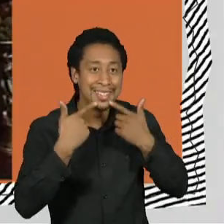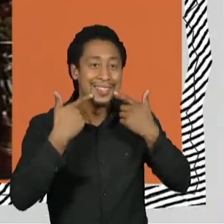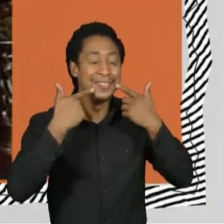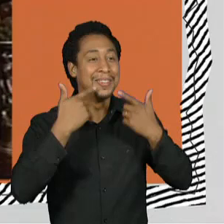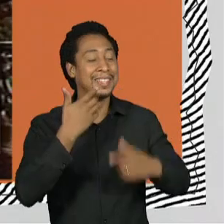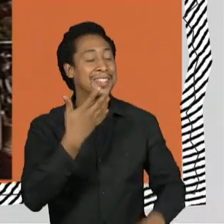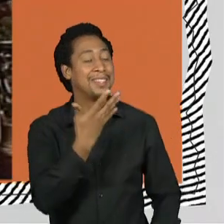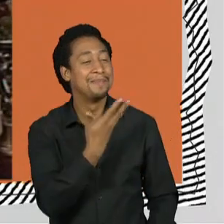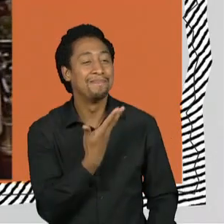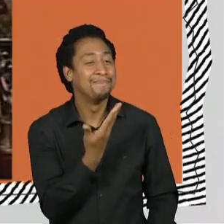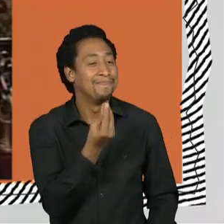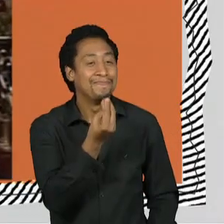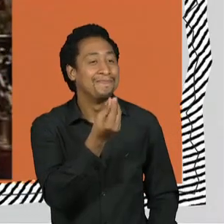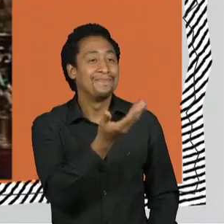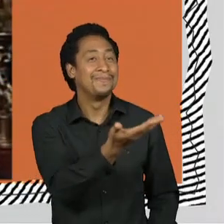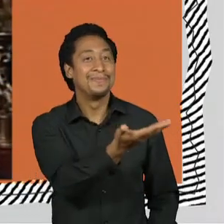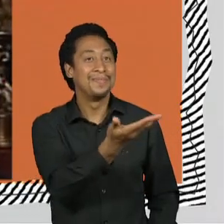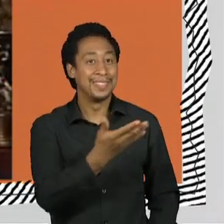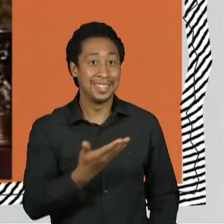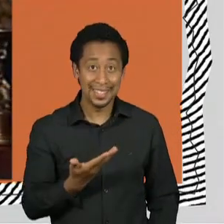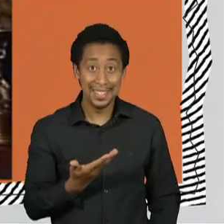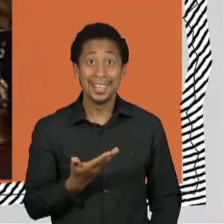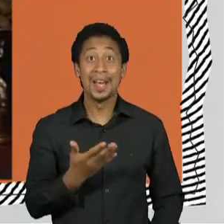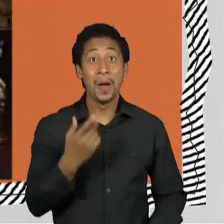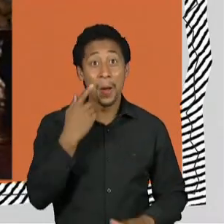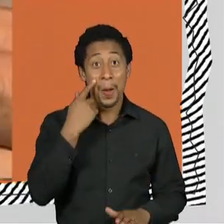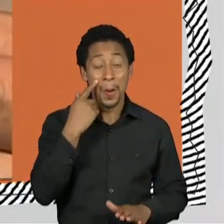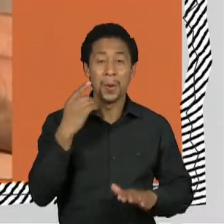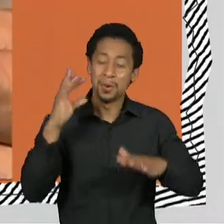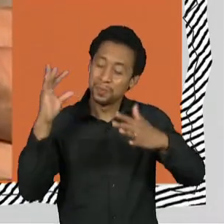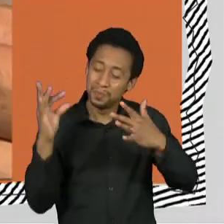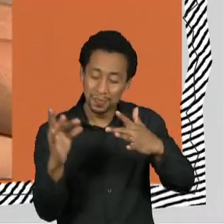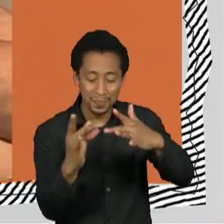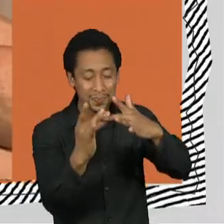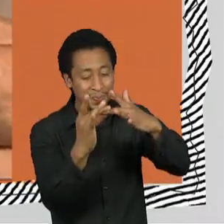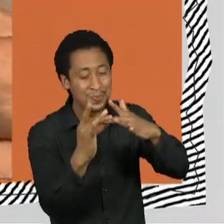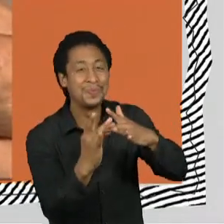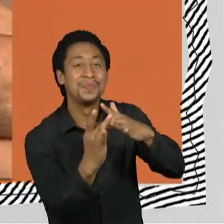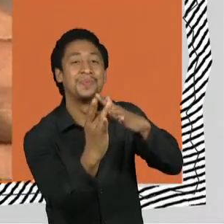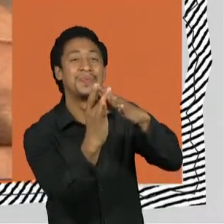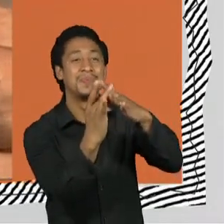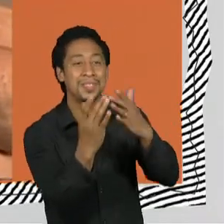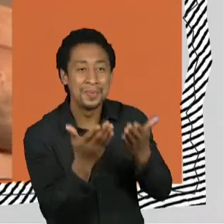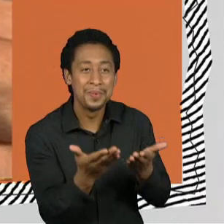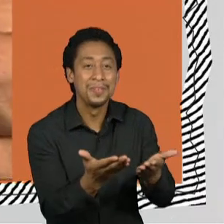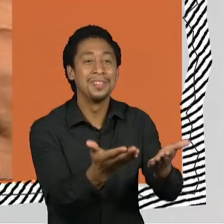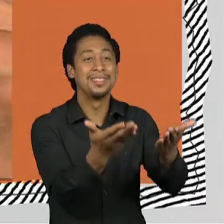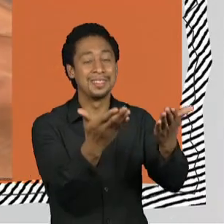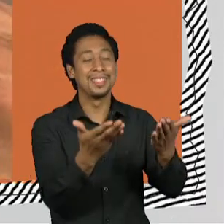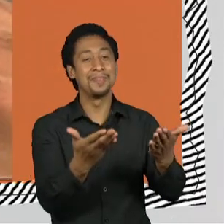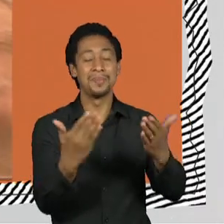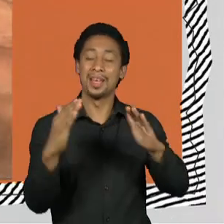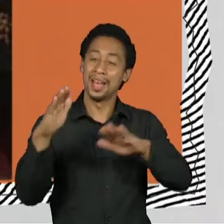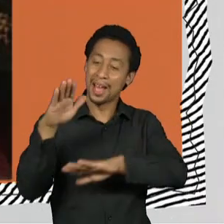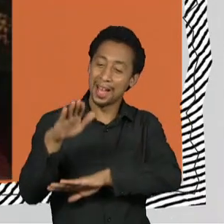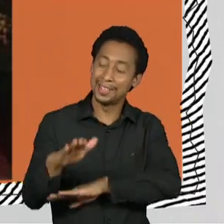Morgana. Eu? Aqui está uma pequena lembrança minha para você por esta tarde